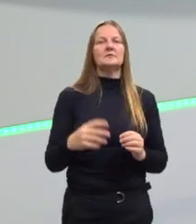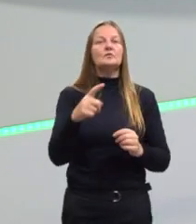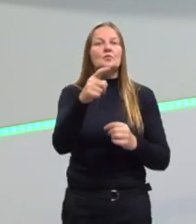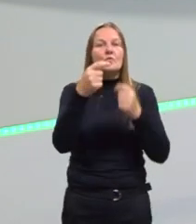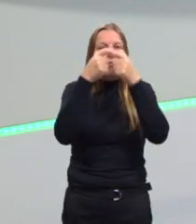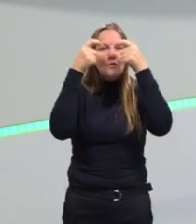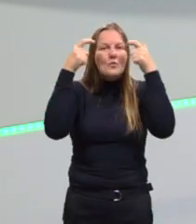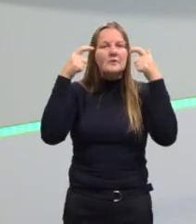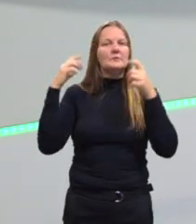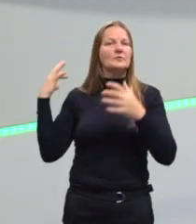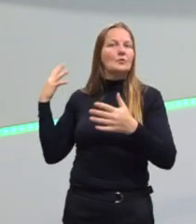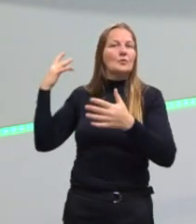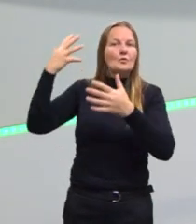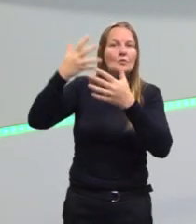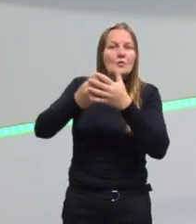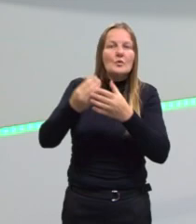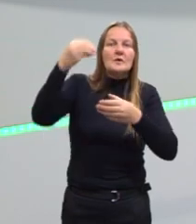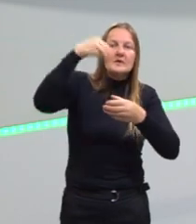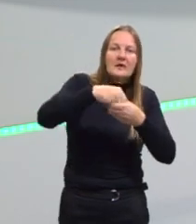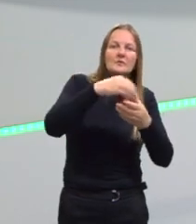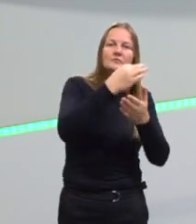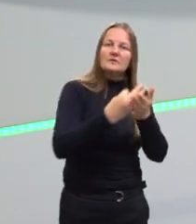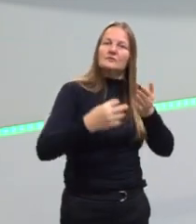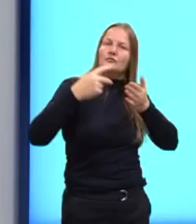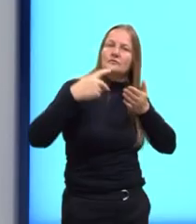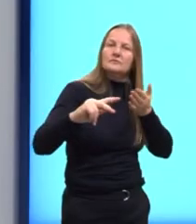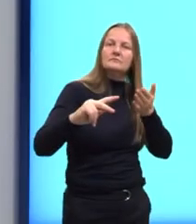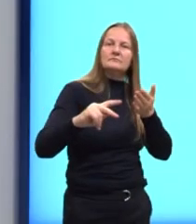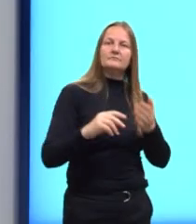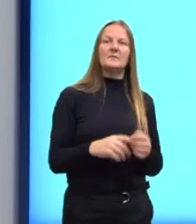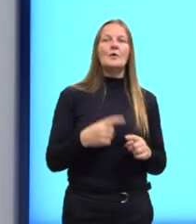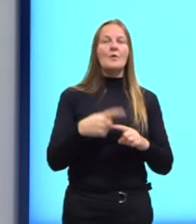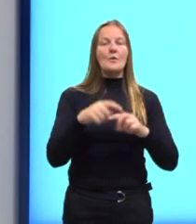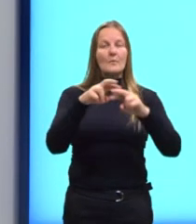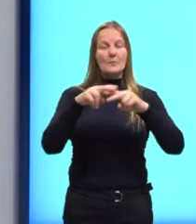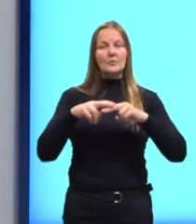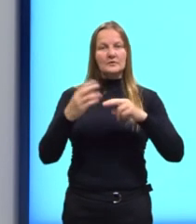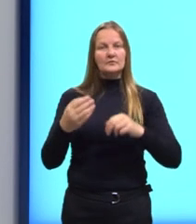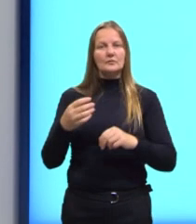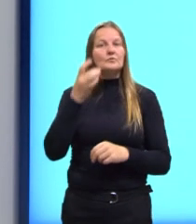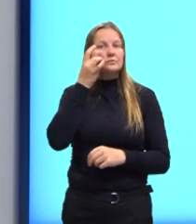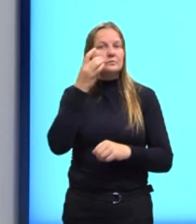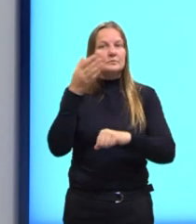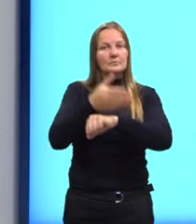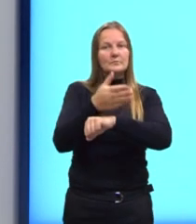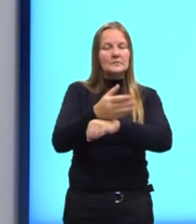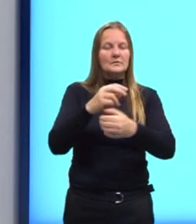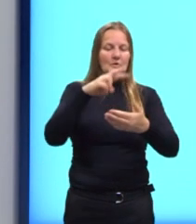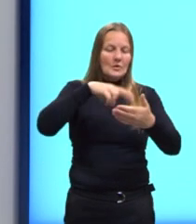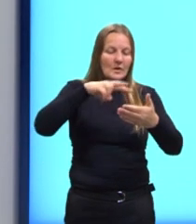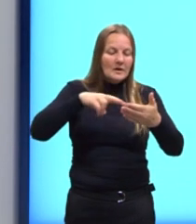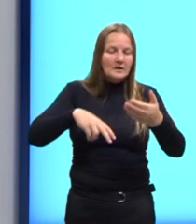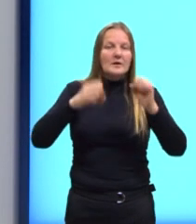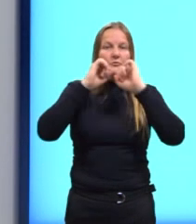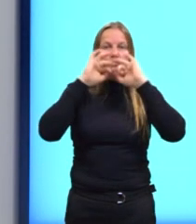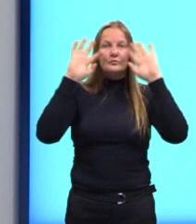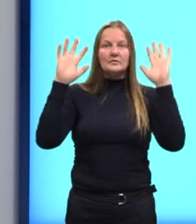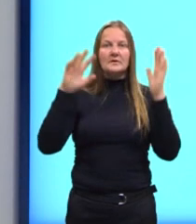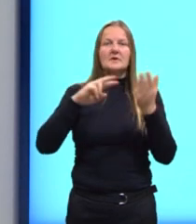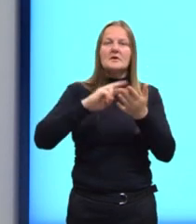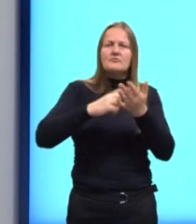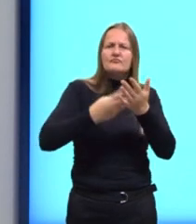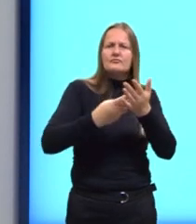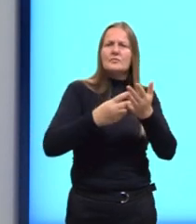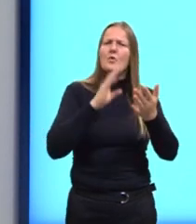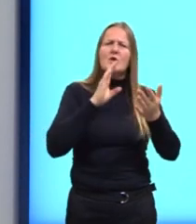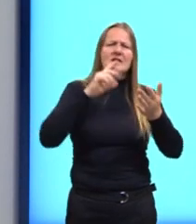conhecimento que vai dentro desse texto. Sendo assim, o participante deve ler, compreender e interpretar